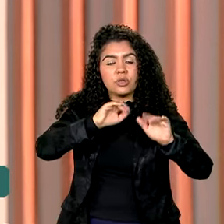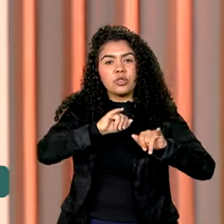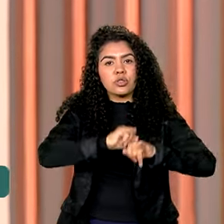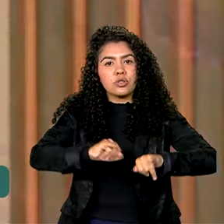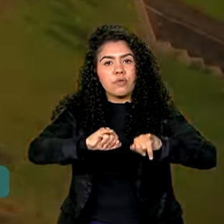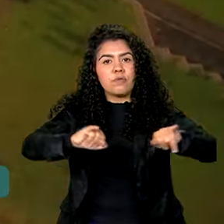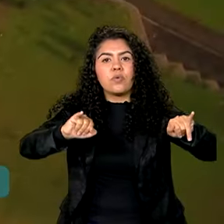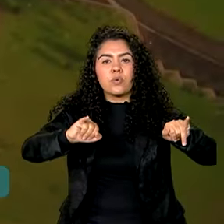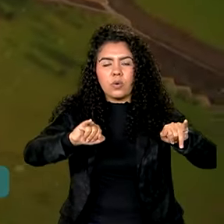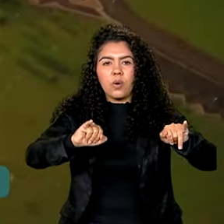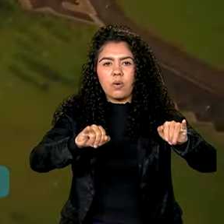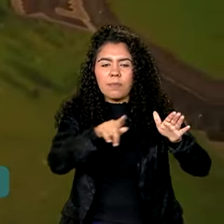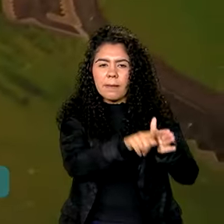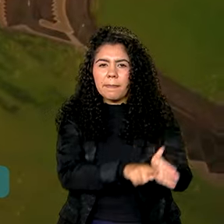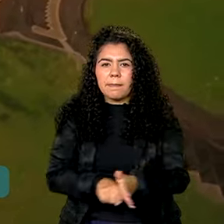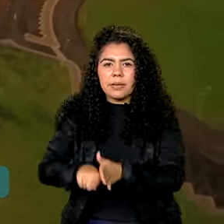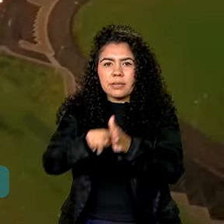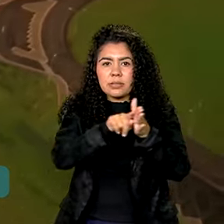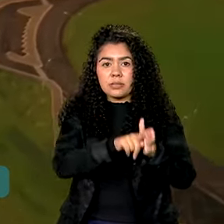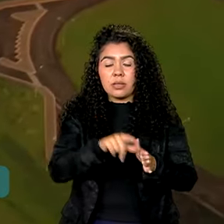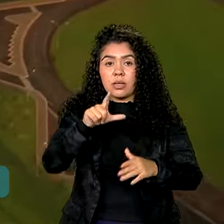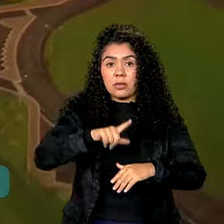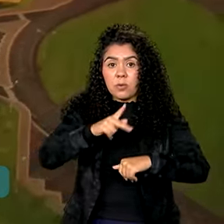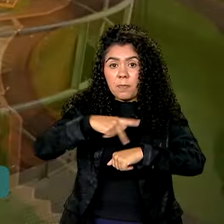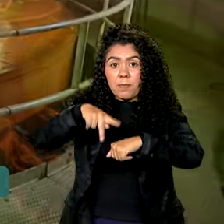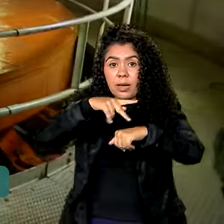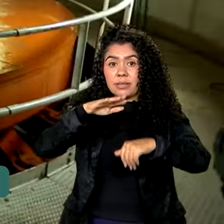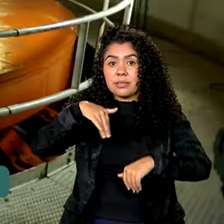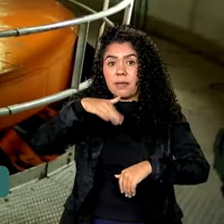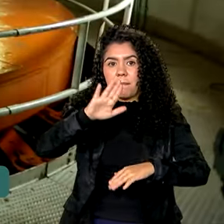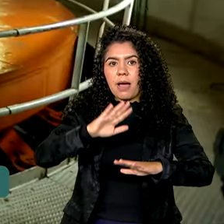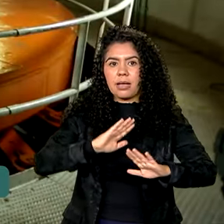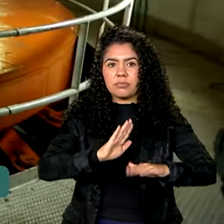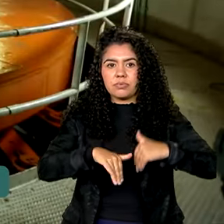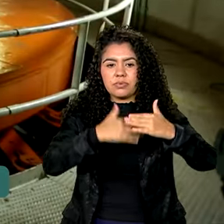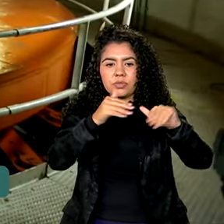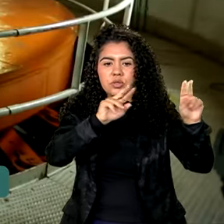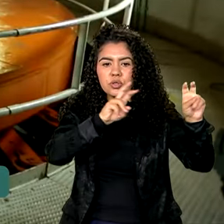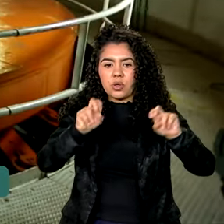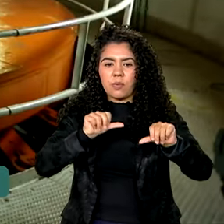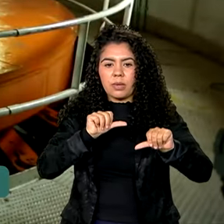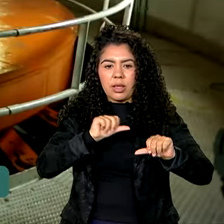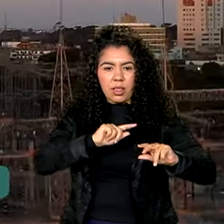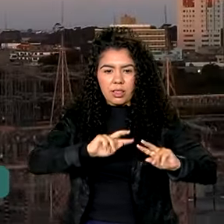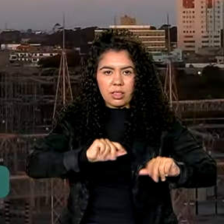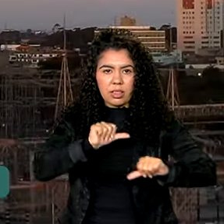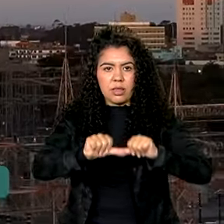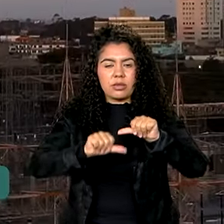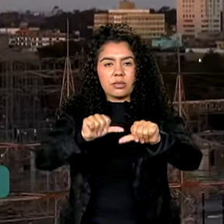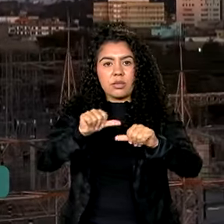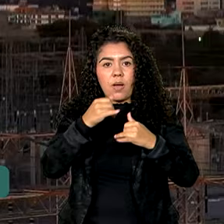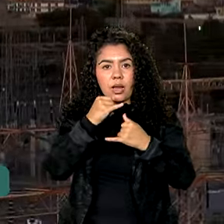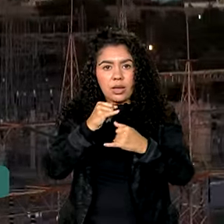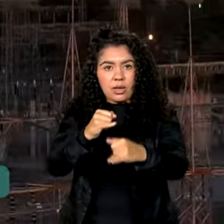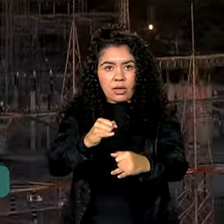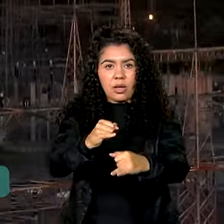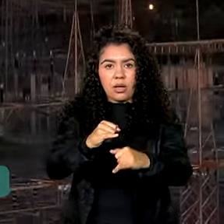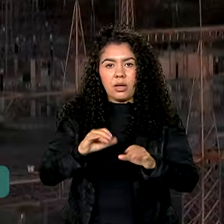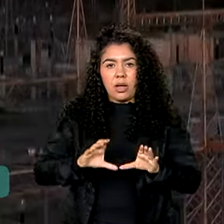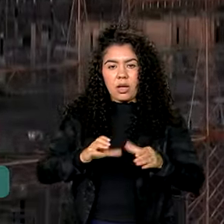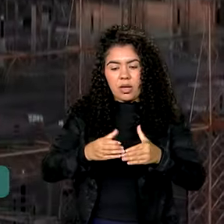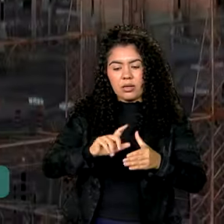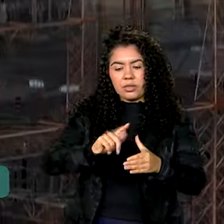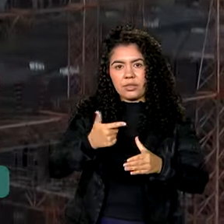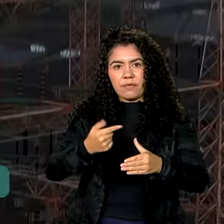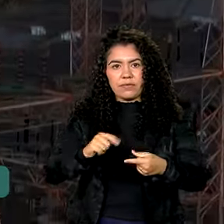coloca o Brasil entre os países que mais avançaram na transição energética. Junto com outras economias do G20, como